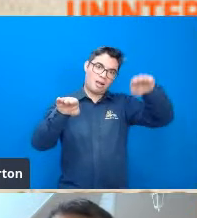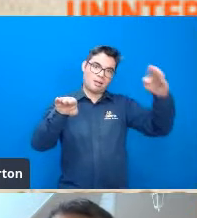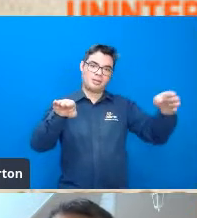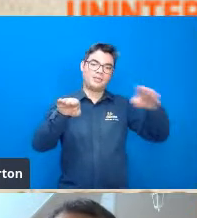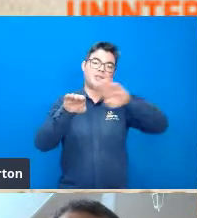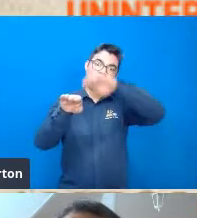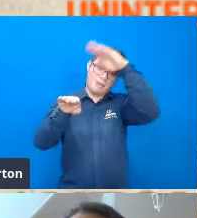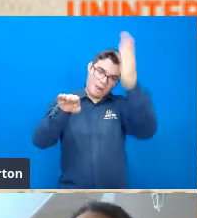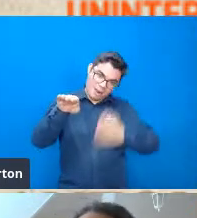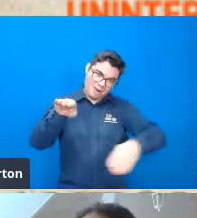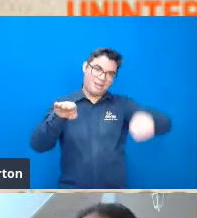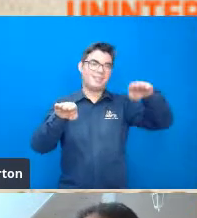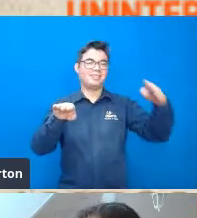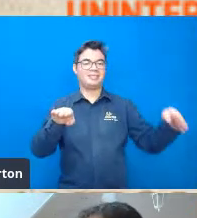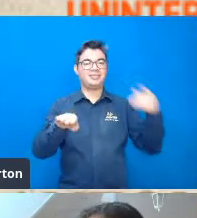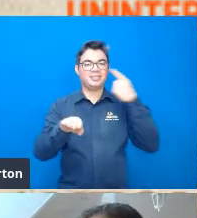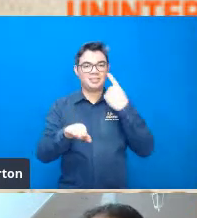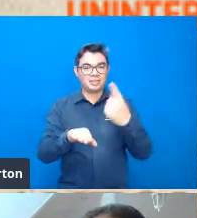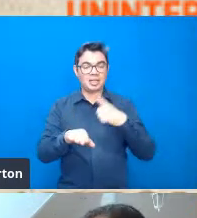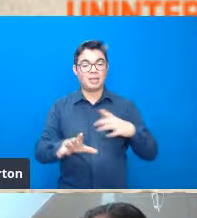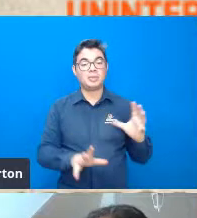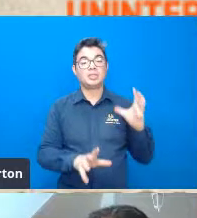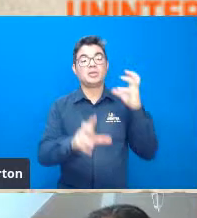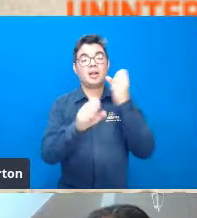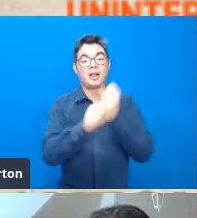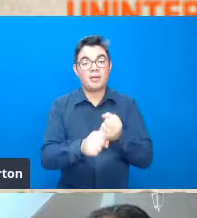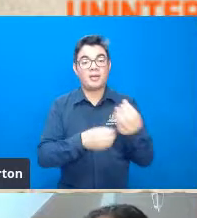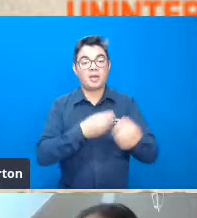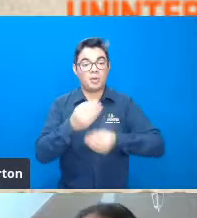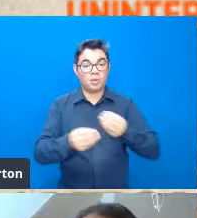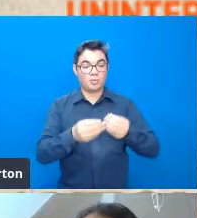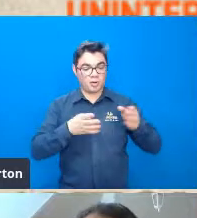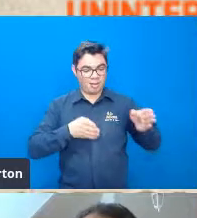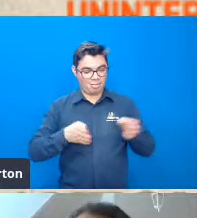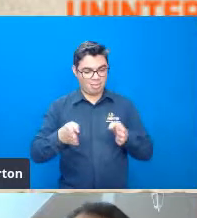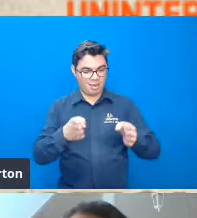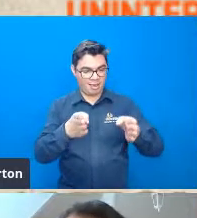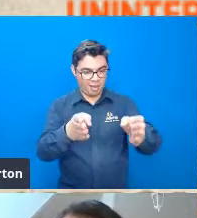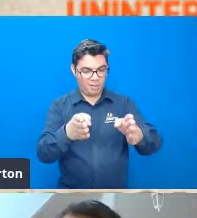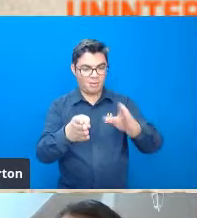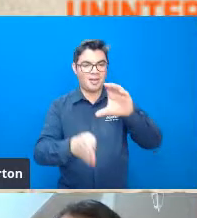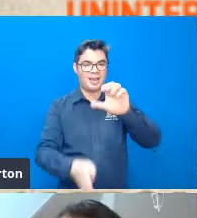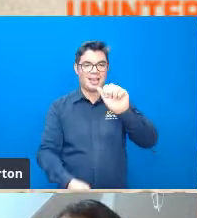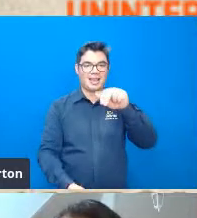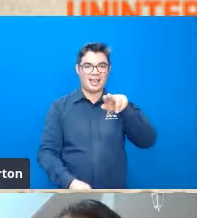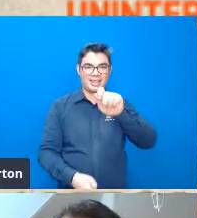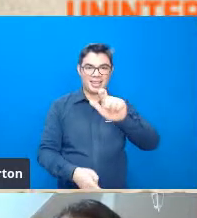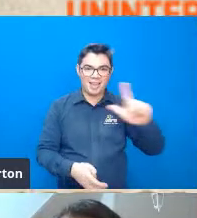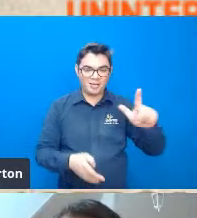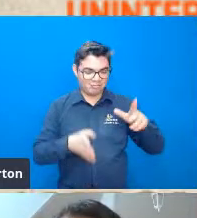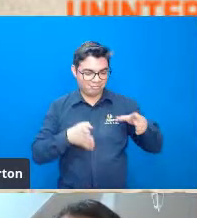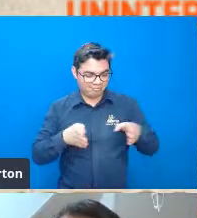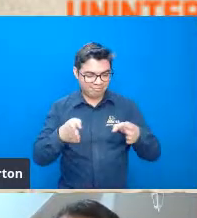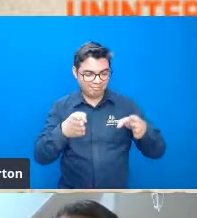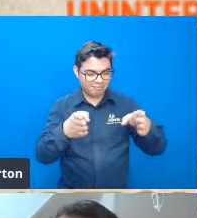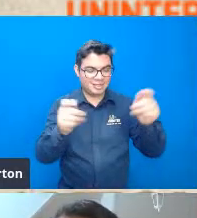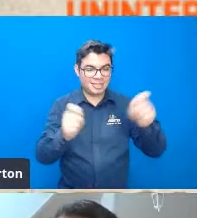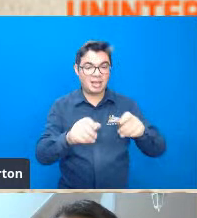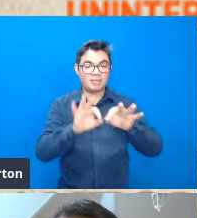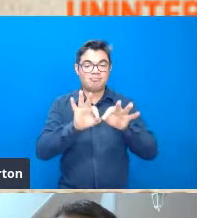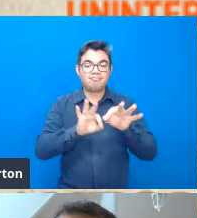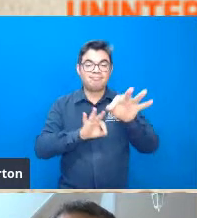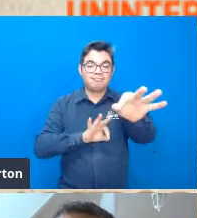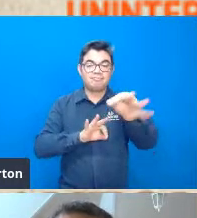que ele utilizava que ele mensurava o comprimento de um canal e o comprimento